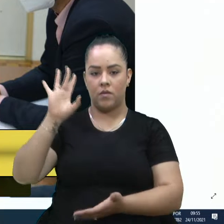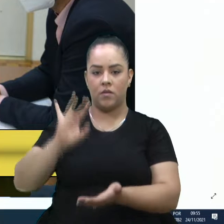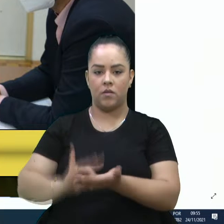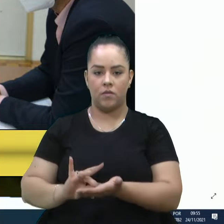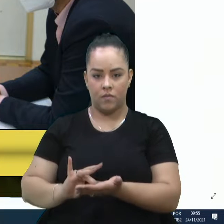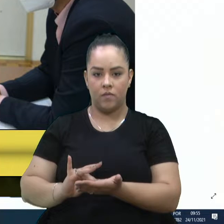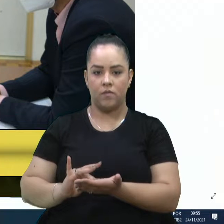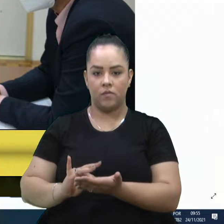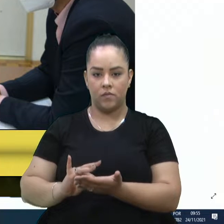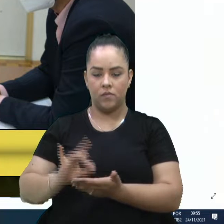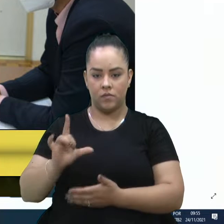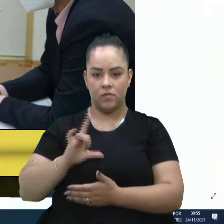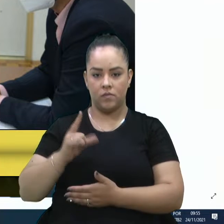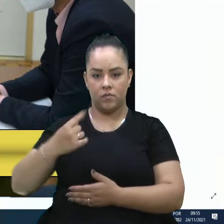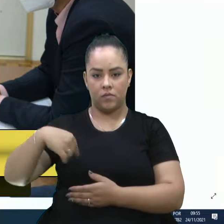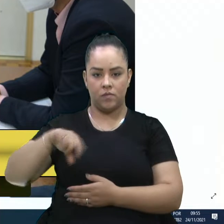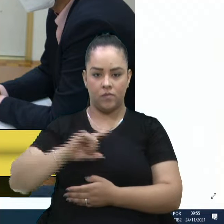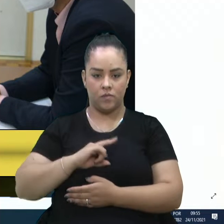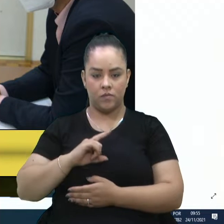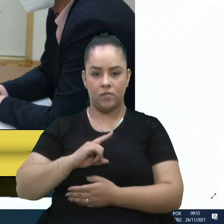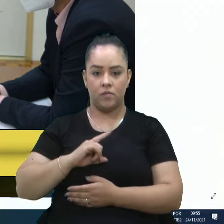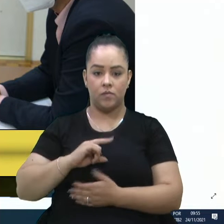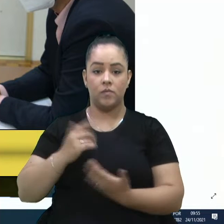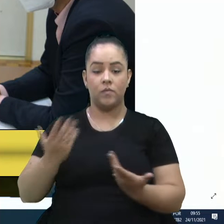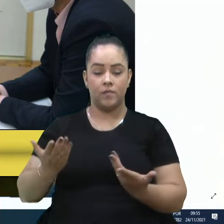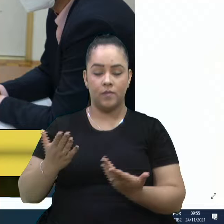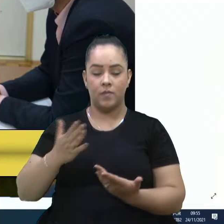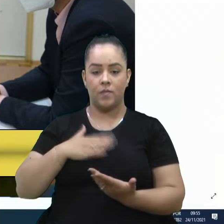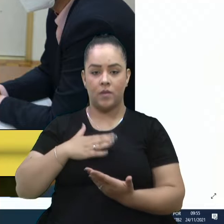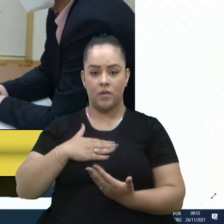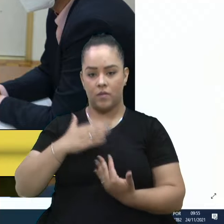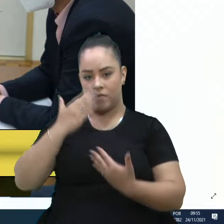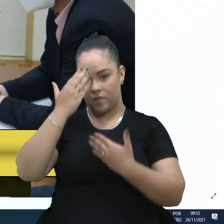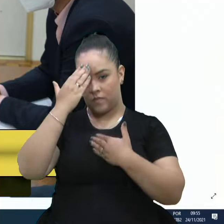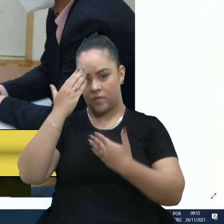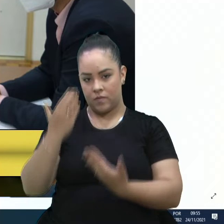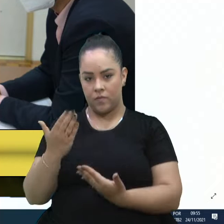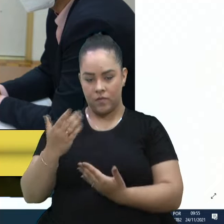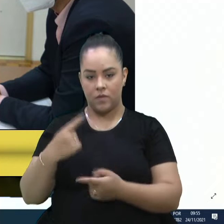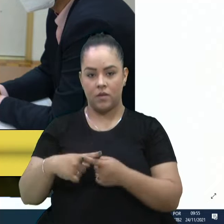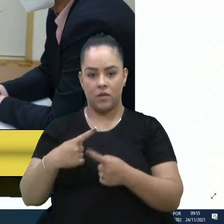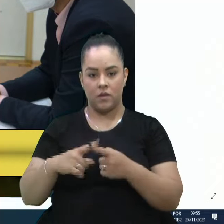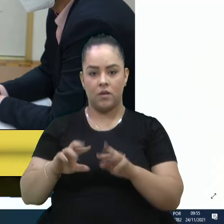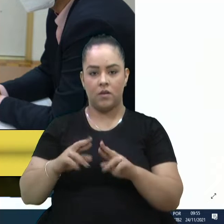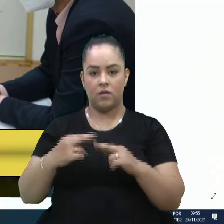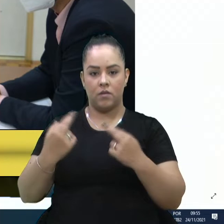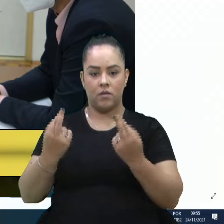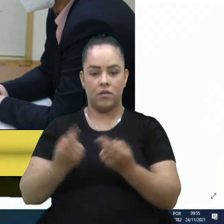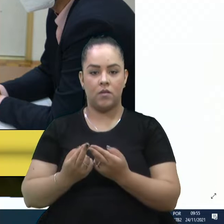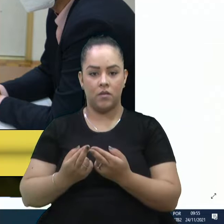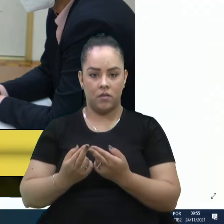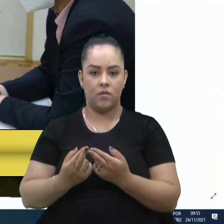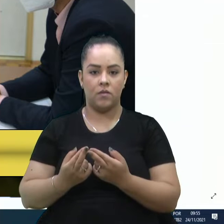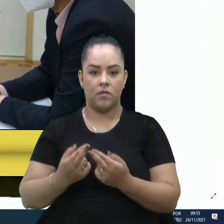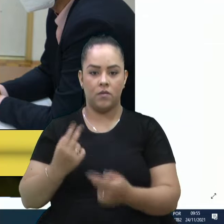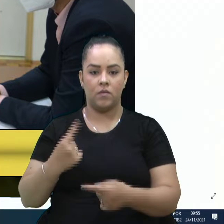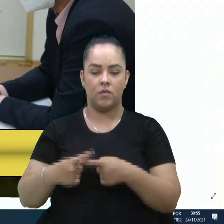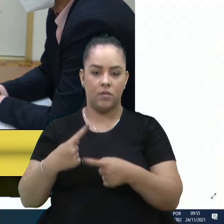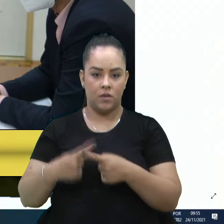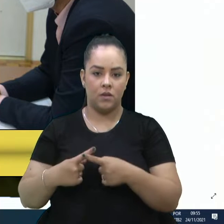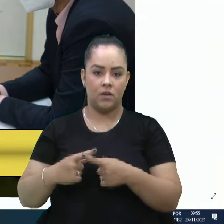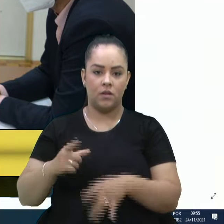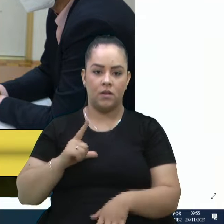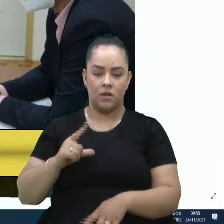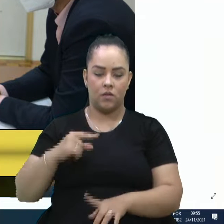na mão. E fico grato porque esta reunião foi válida, porque saí de lá com resultado